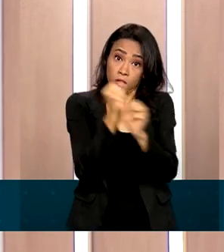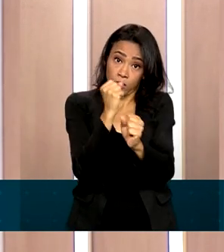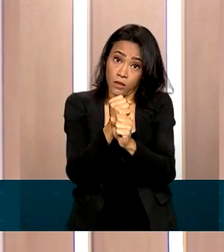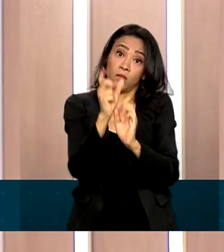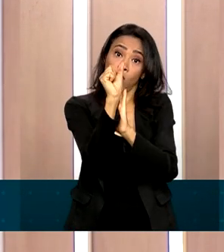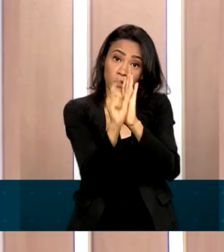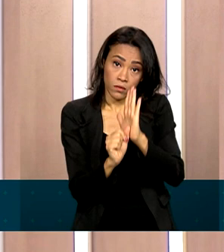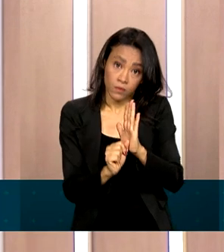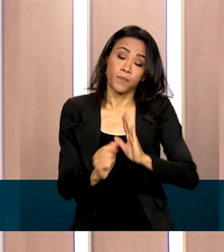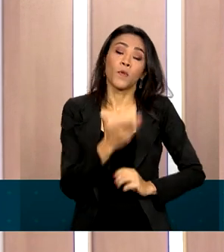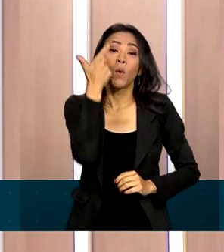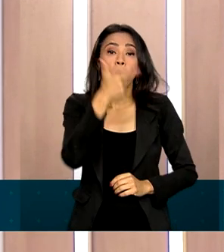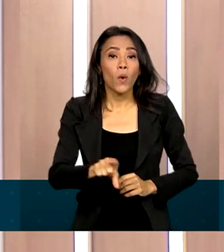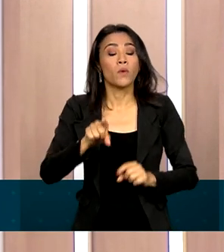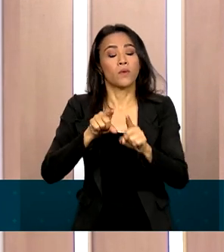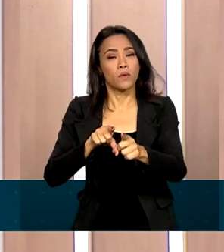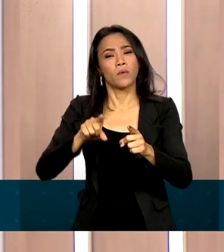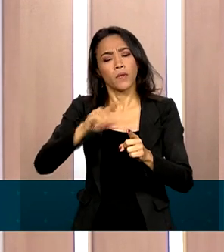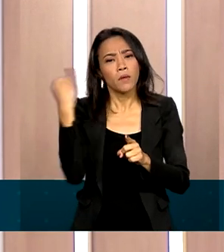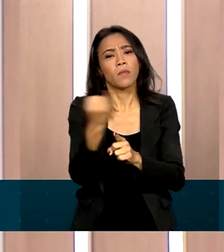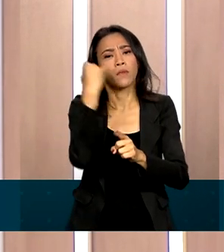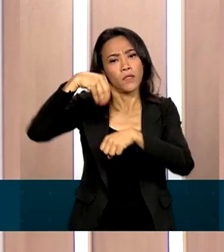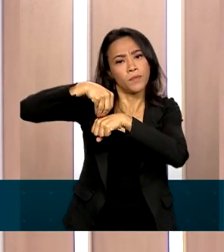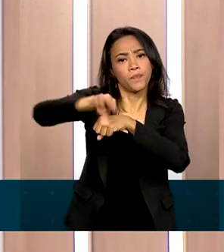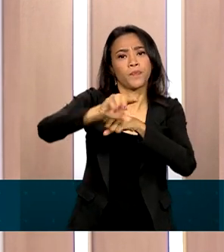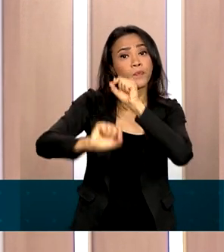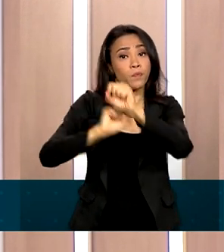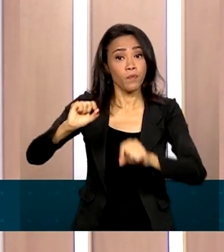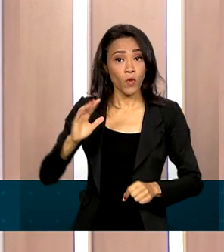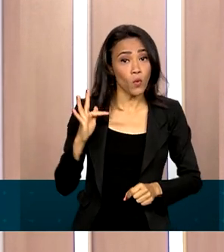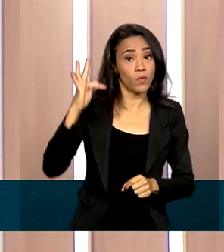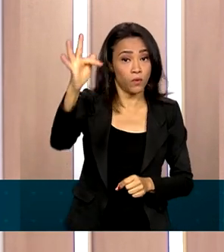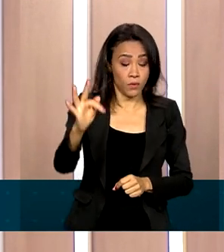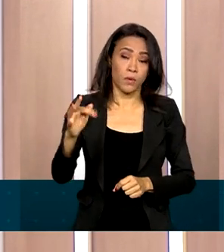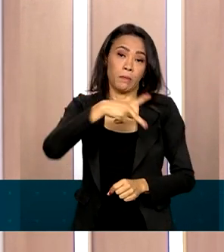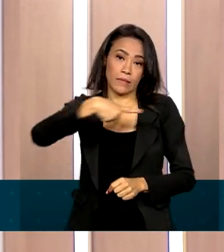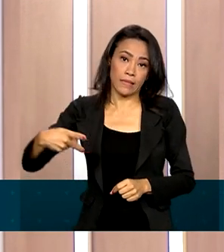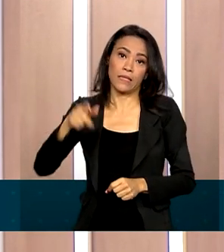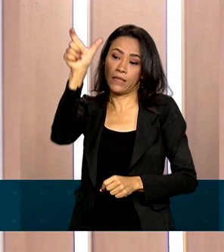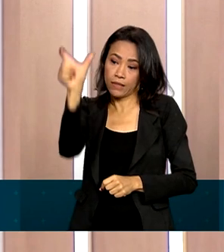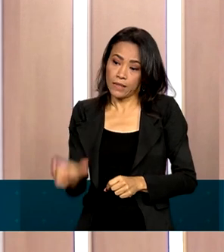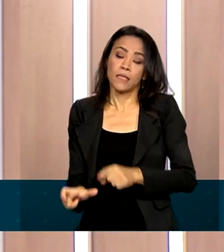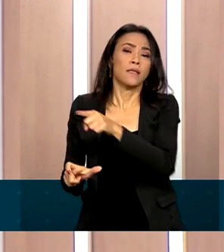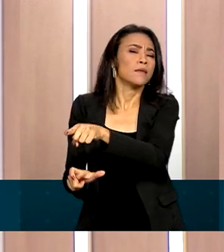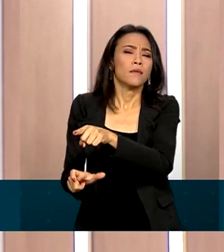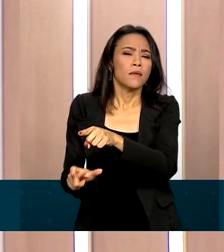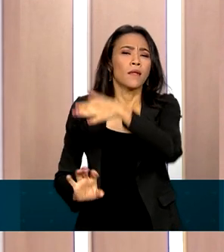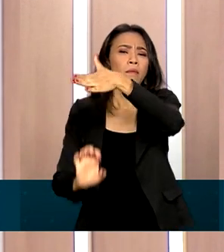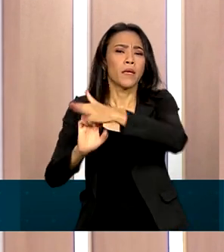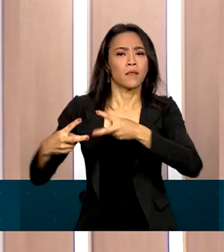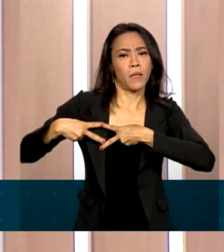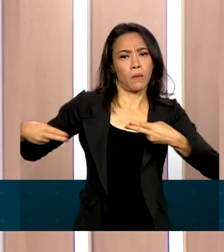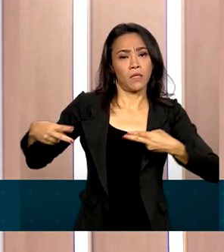também um outro ponto de destaque, que vale a pena mencionar, é que o futuro presidente da Petrobras tem defendido, inclusive, que